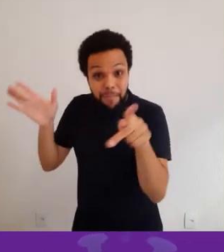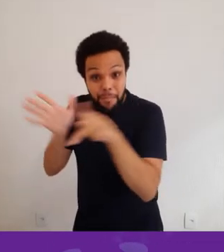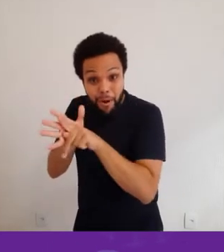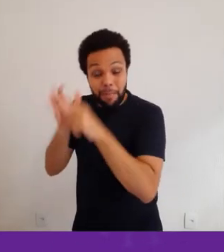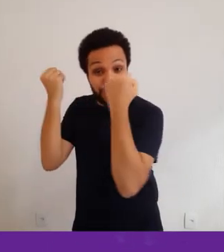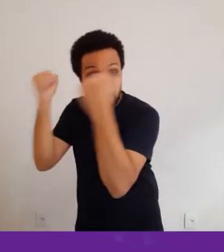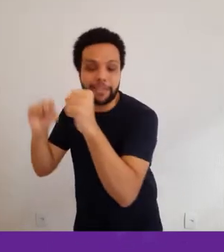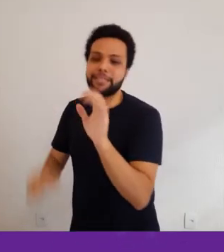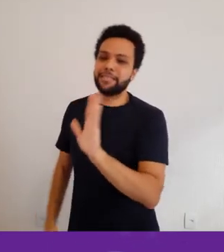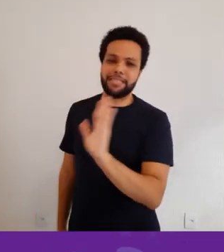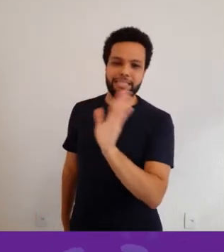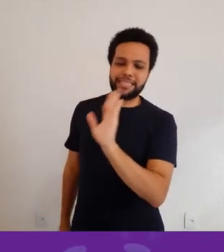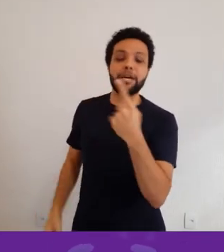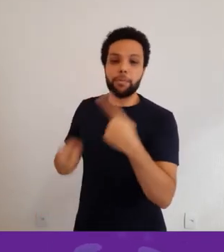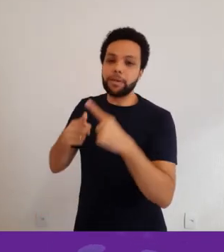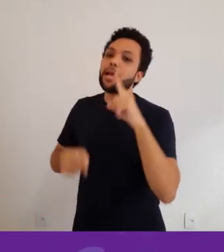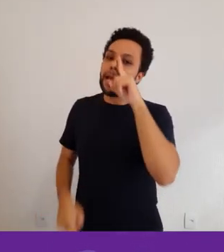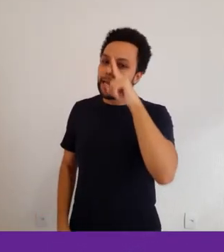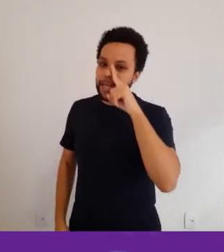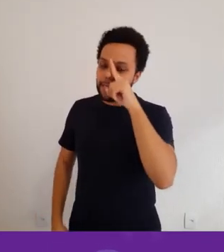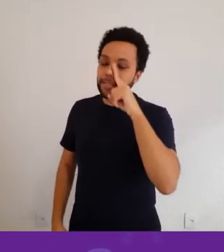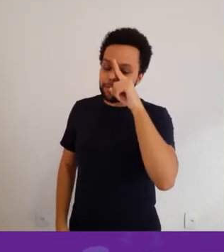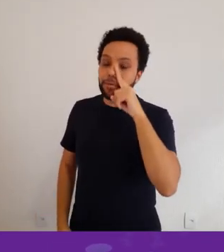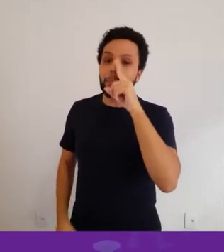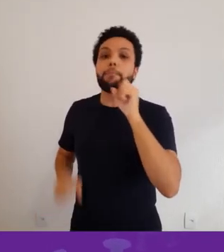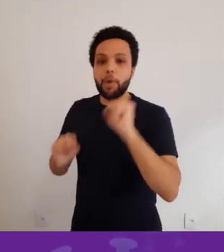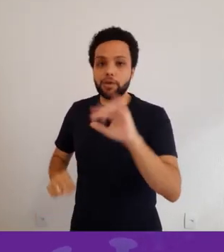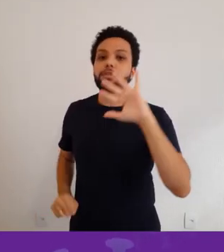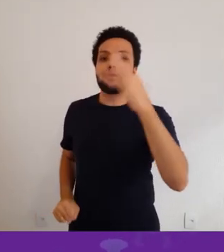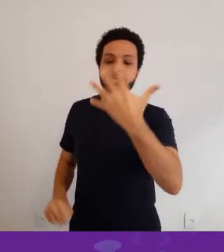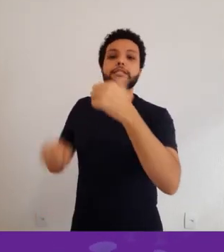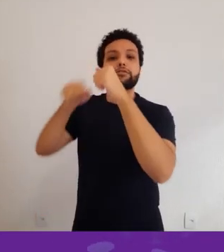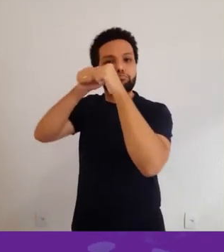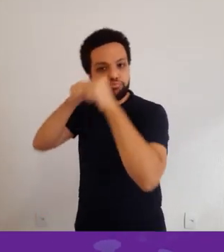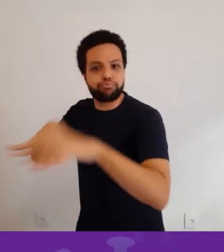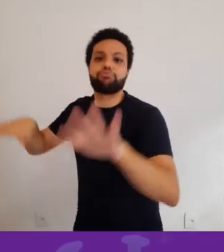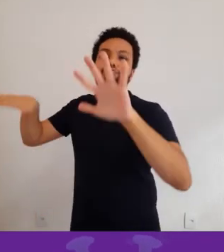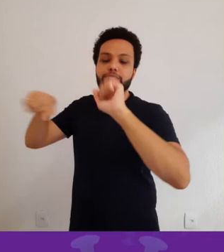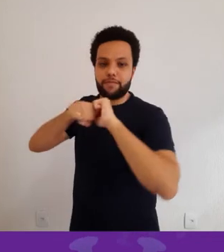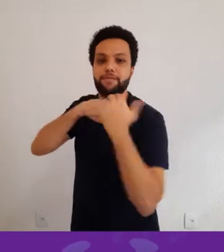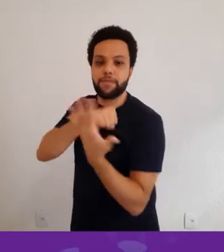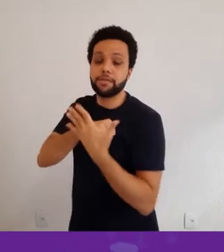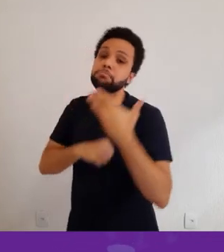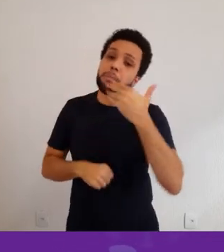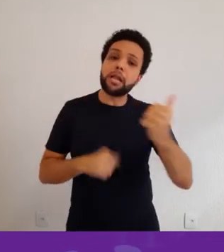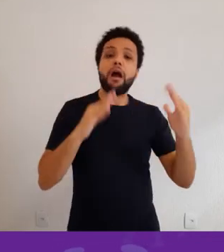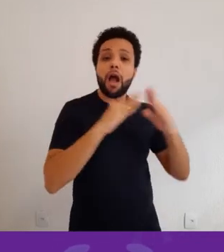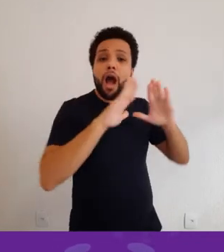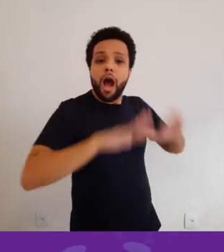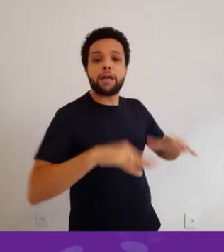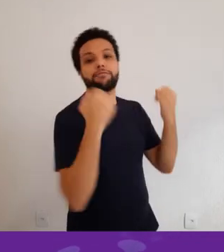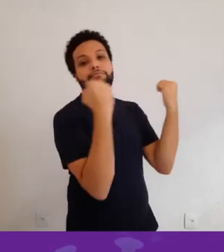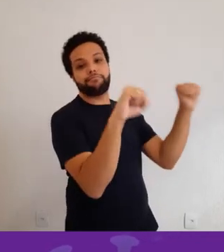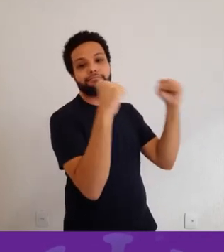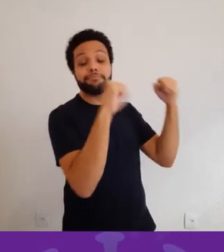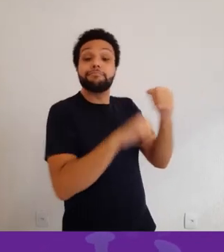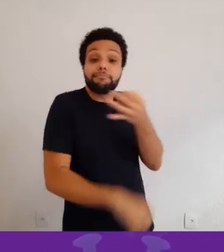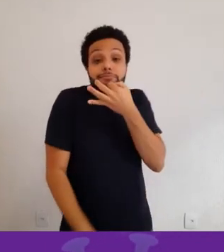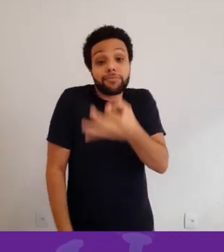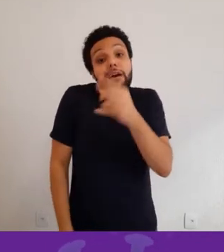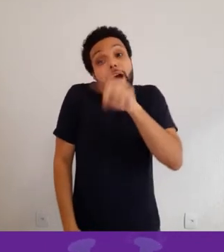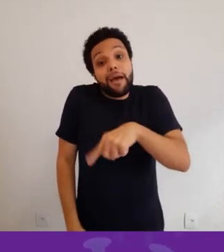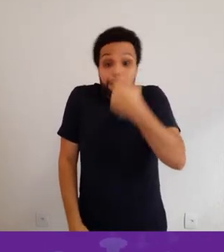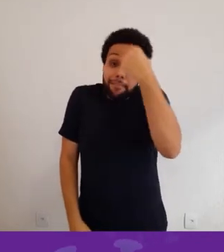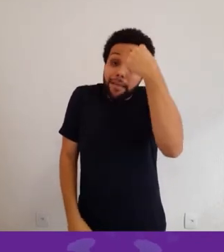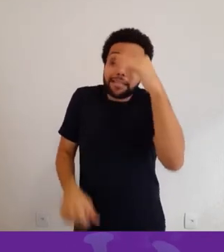seja feito nas academias, porque o risco de transmissão do coronavírus nessas condições é muito grande. Então